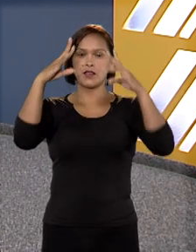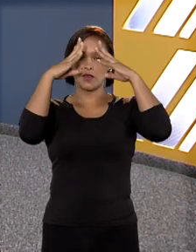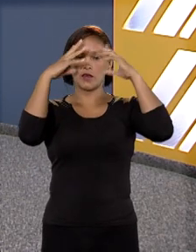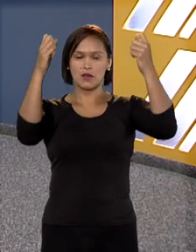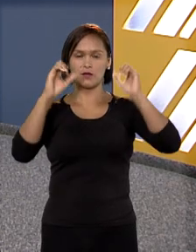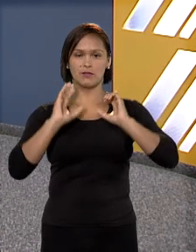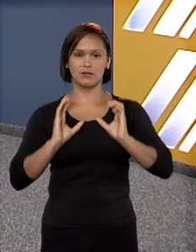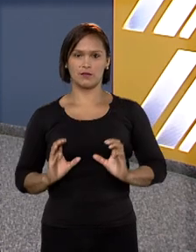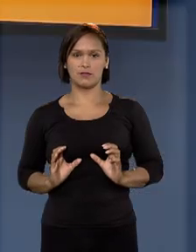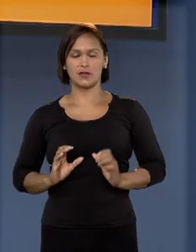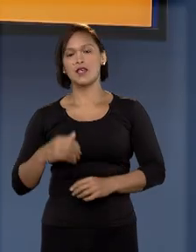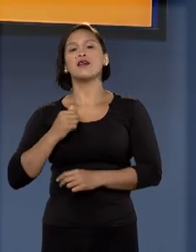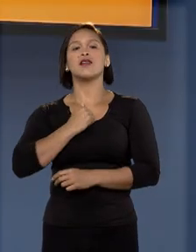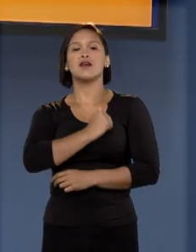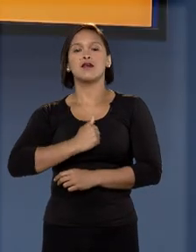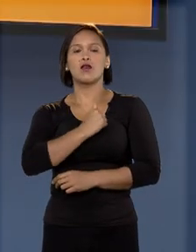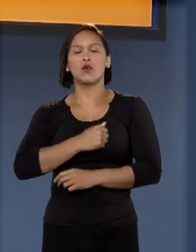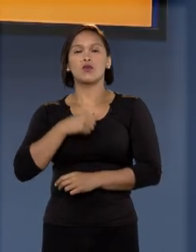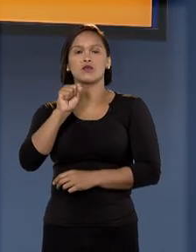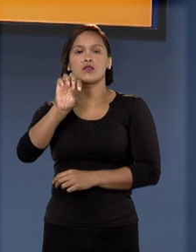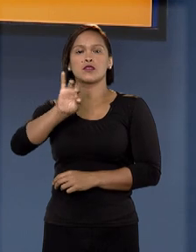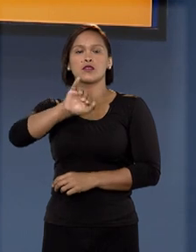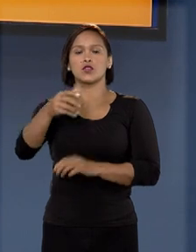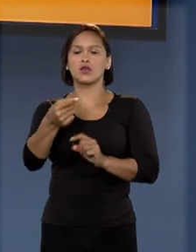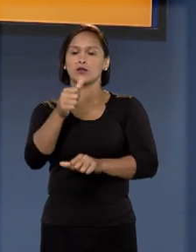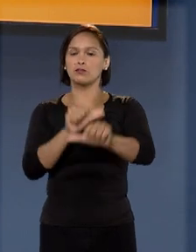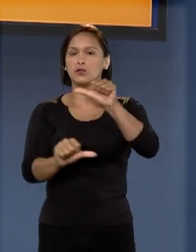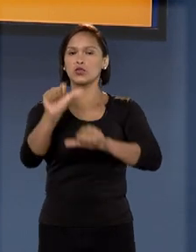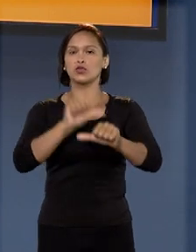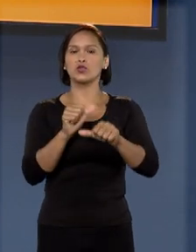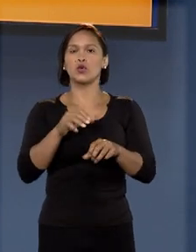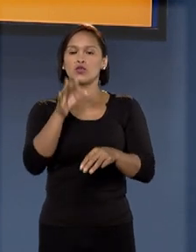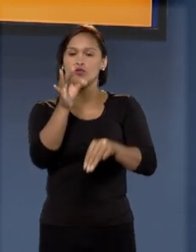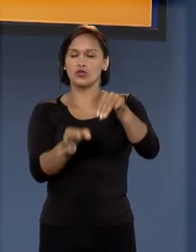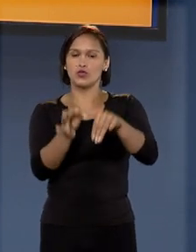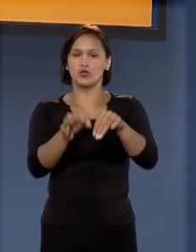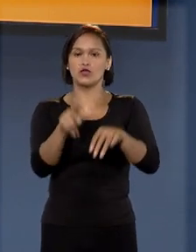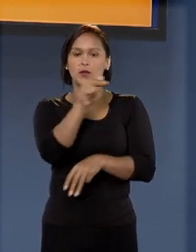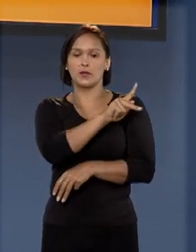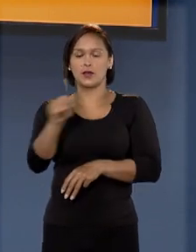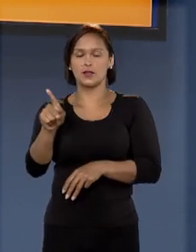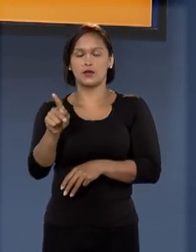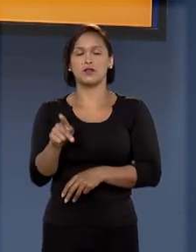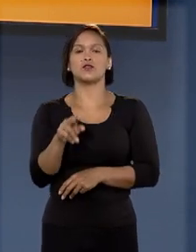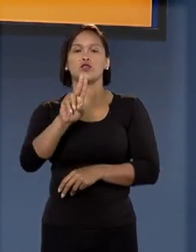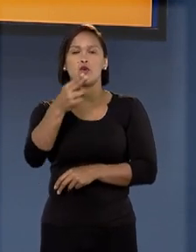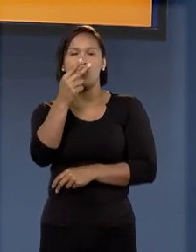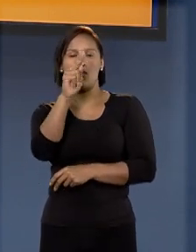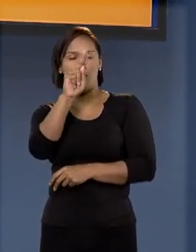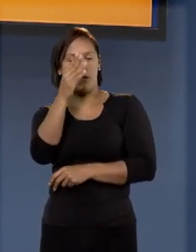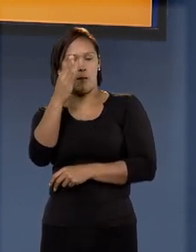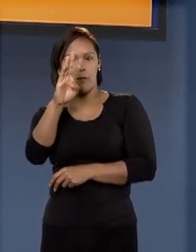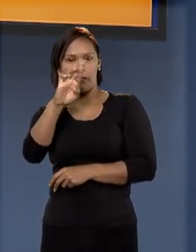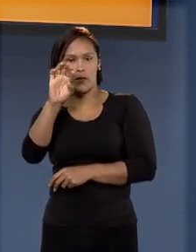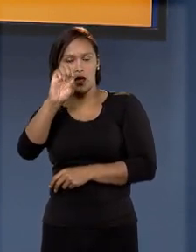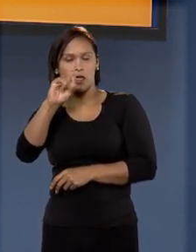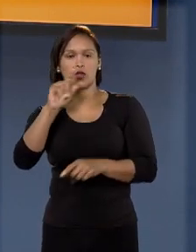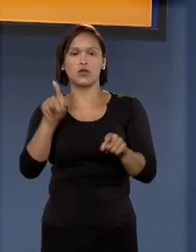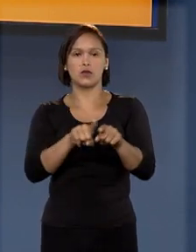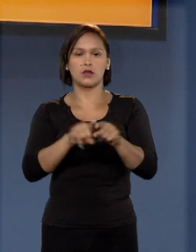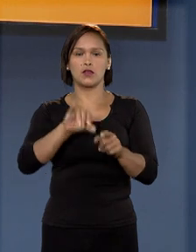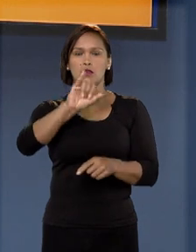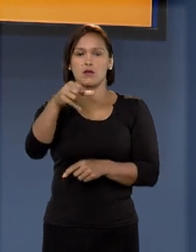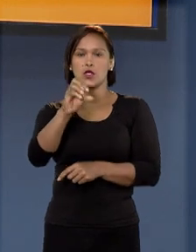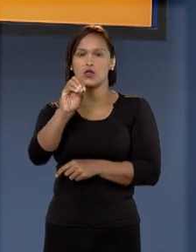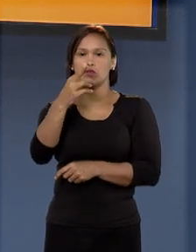da Cidadania. Em agosto, o tribunal mudou de gestão. Assumiram os ministros Humberto Martins na presidência e